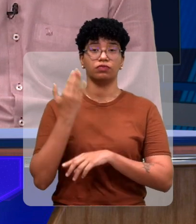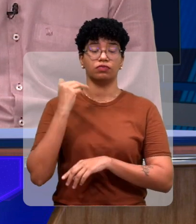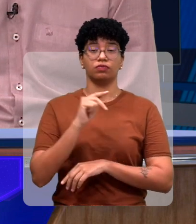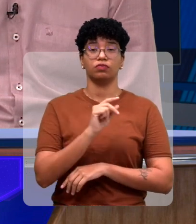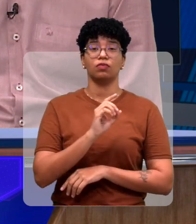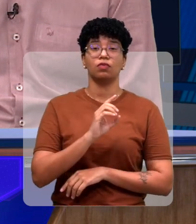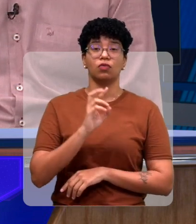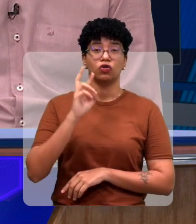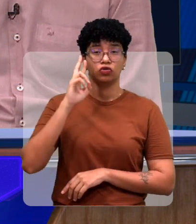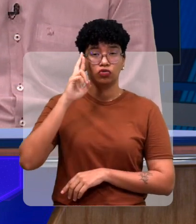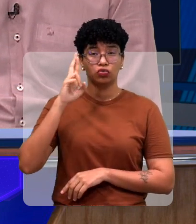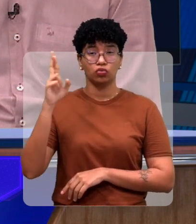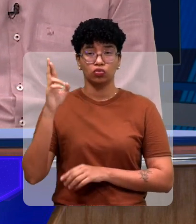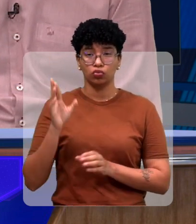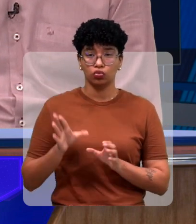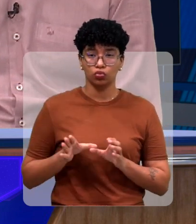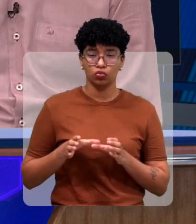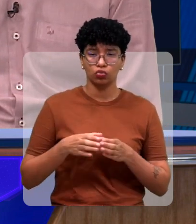diretrias